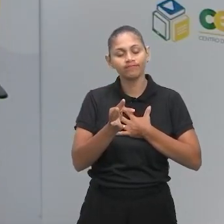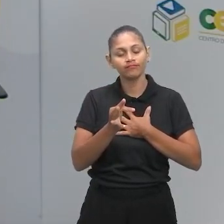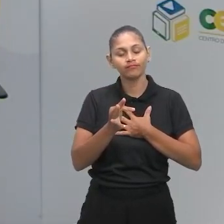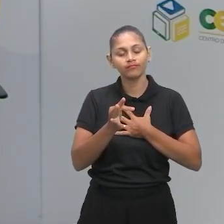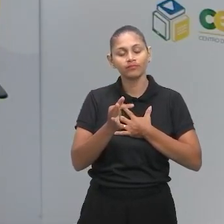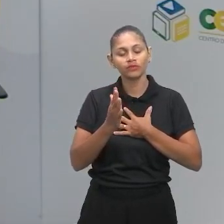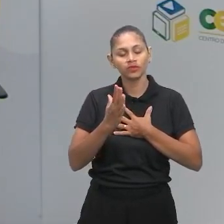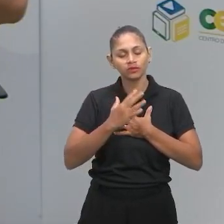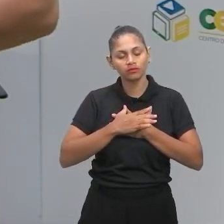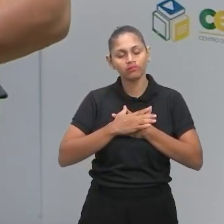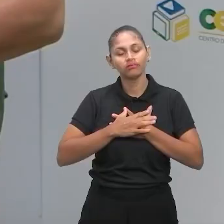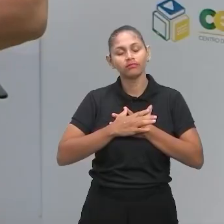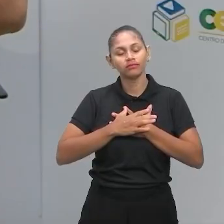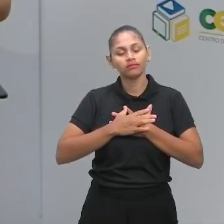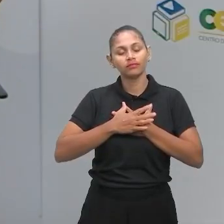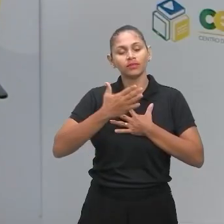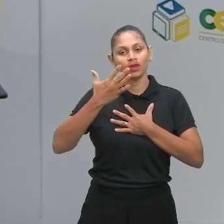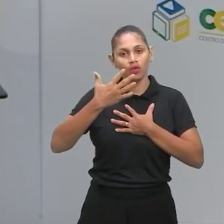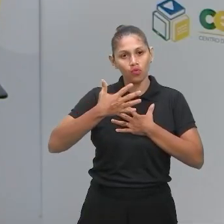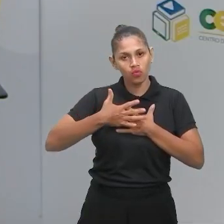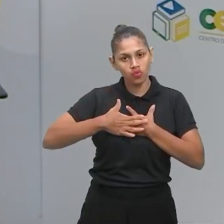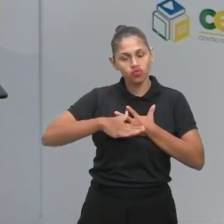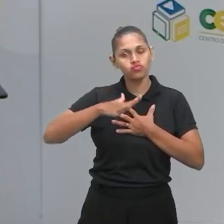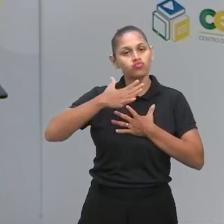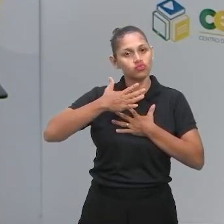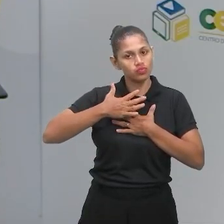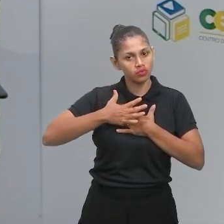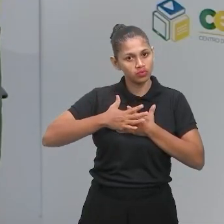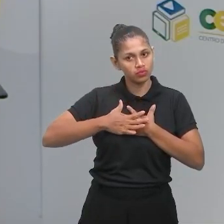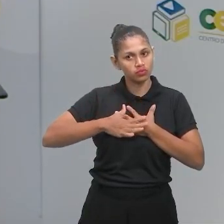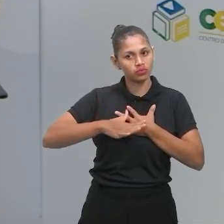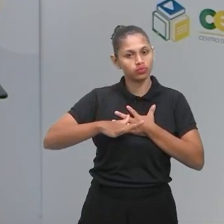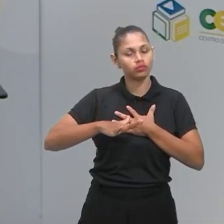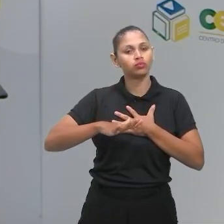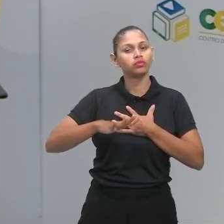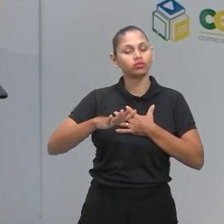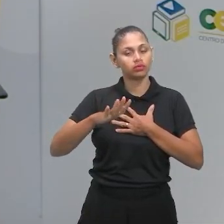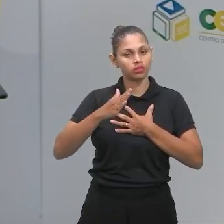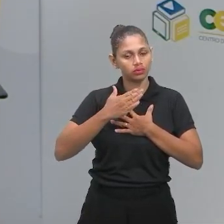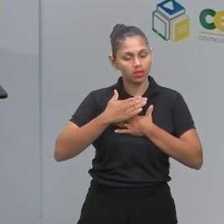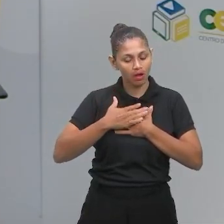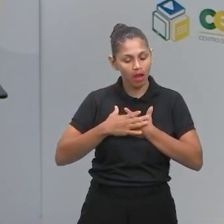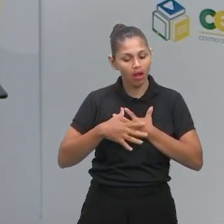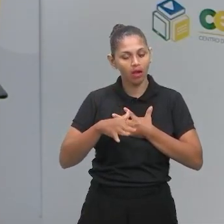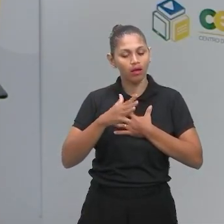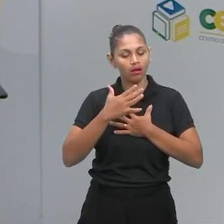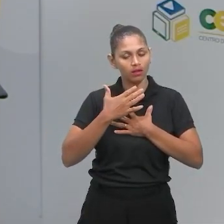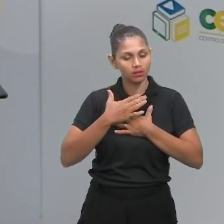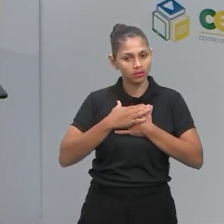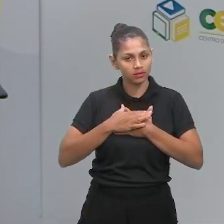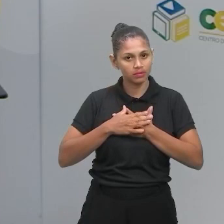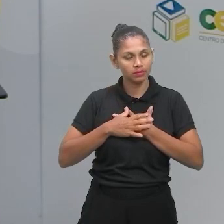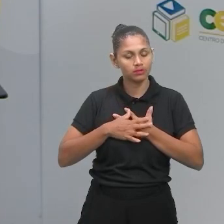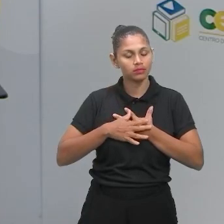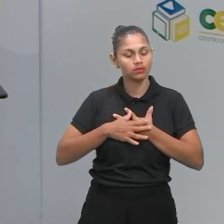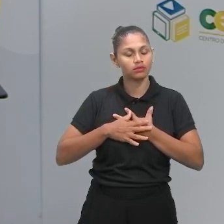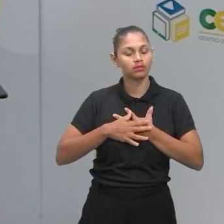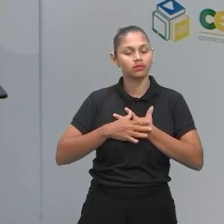psicólogo, para quem tem fé, para quem crê em Deus, é a mão de Deus, também pode ser. Então, fé que vai dar certo.